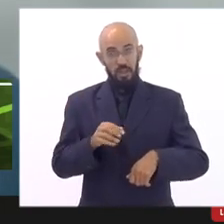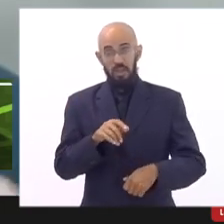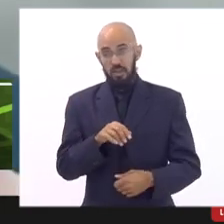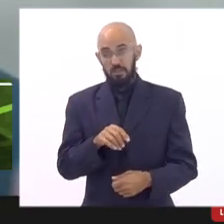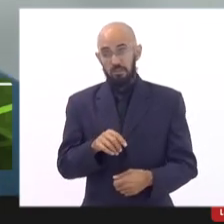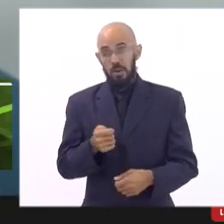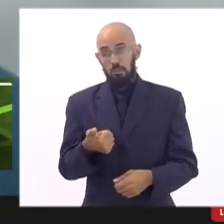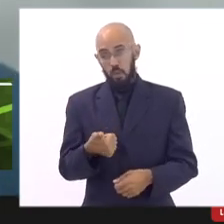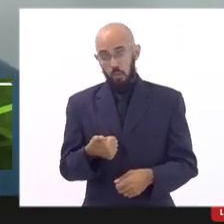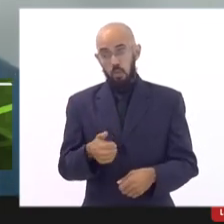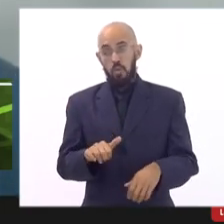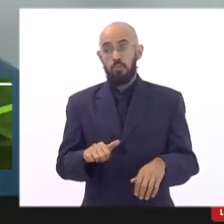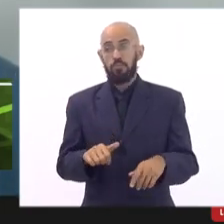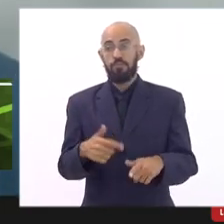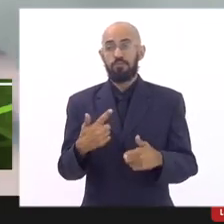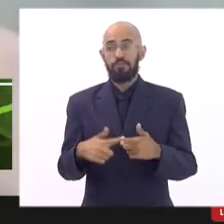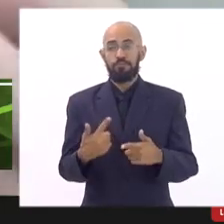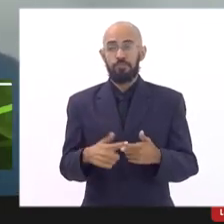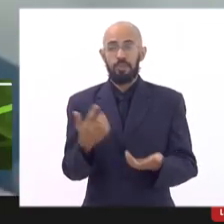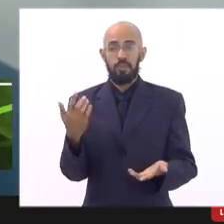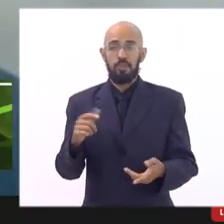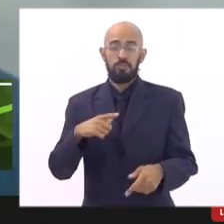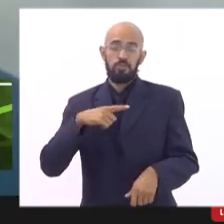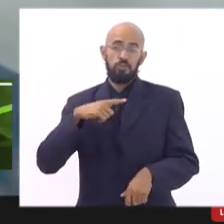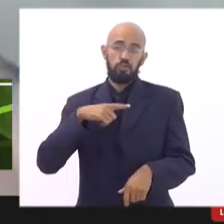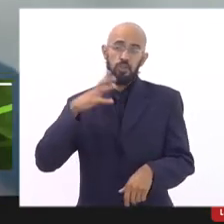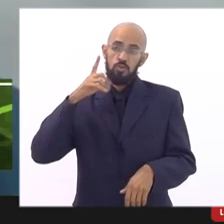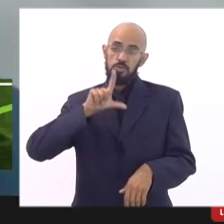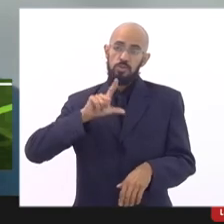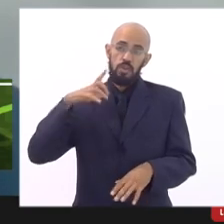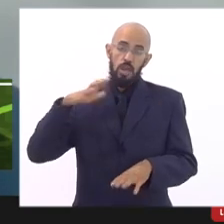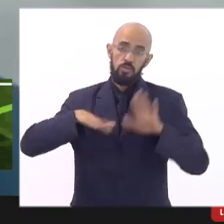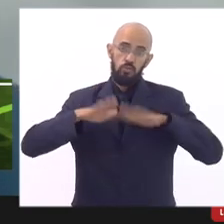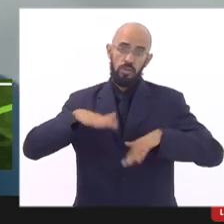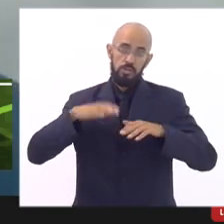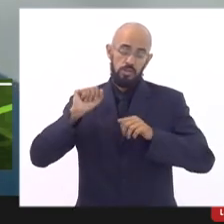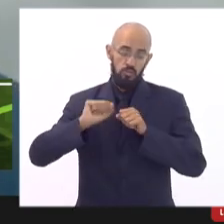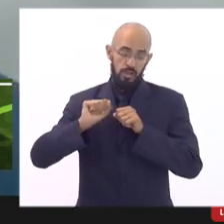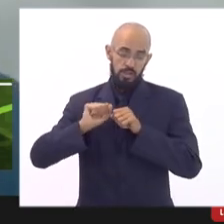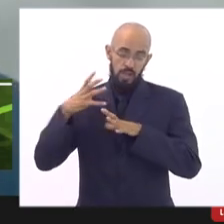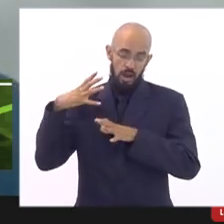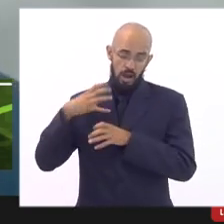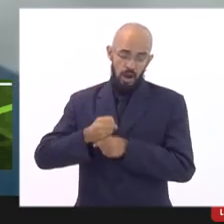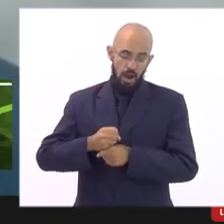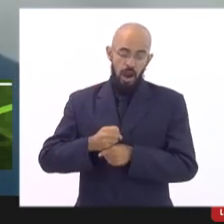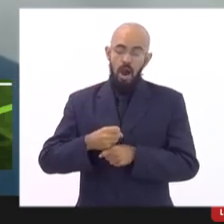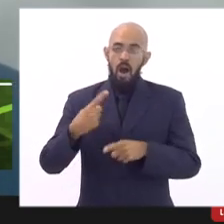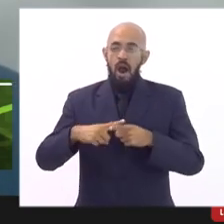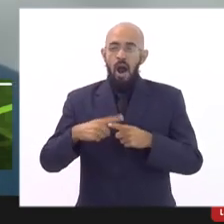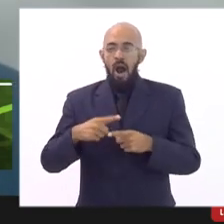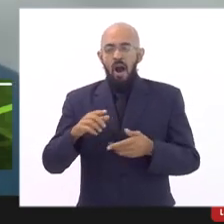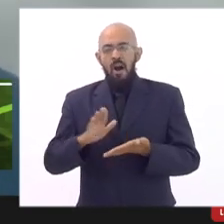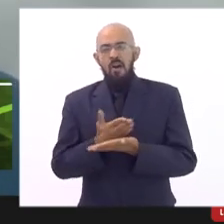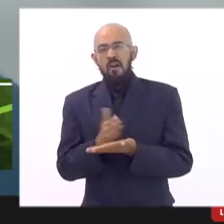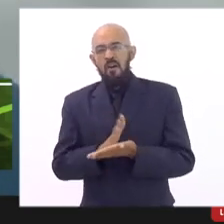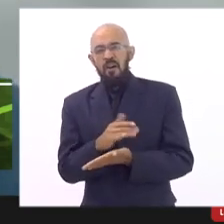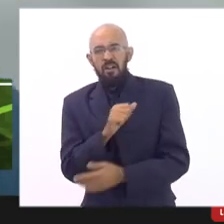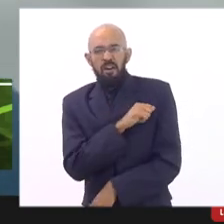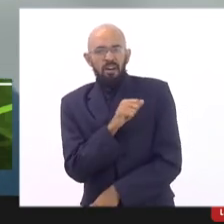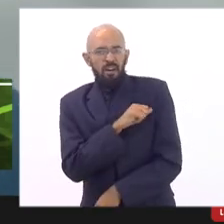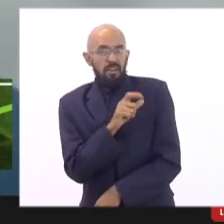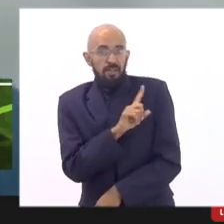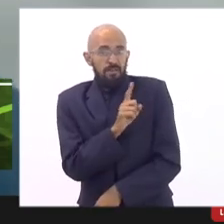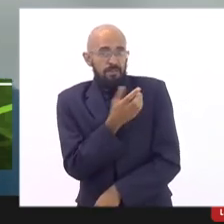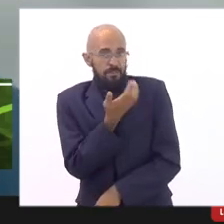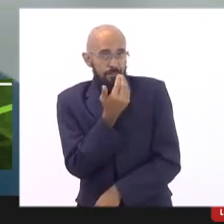acabava conseguindo fechar a conta porque muitos estudantes não exerciam o direito